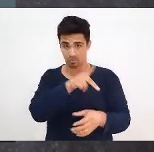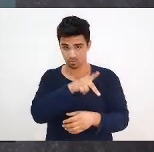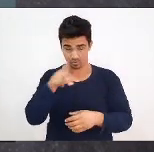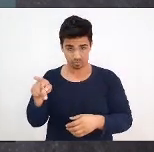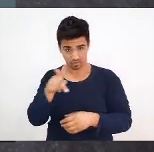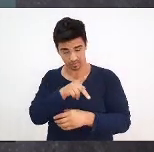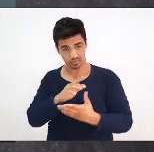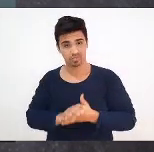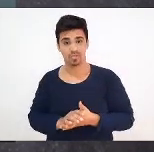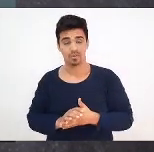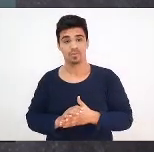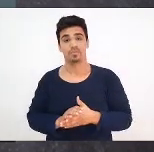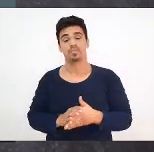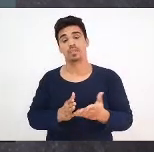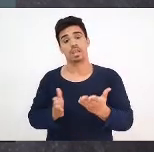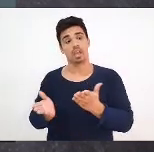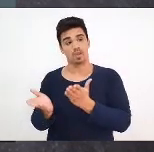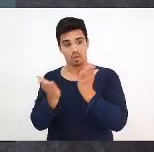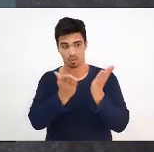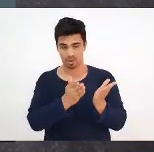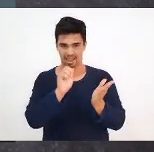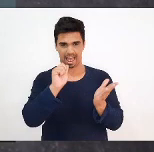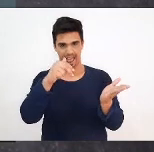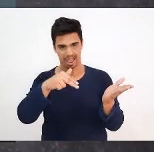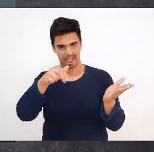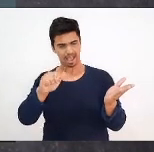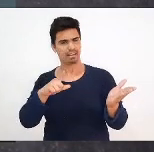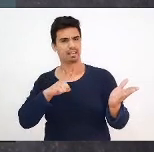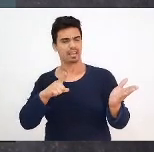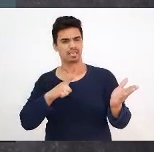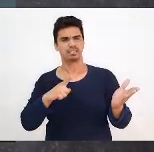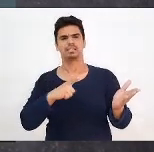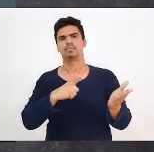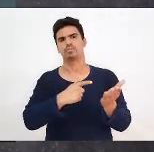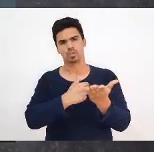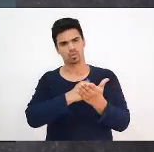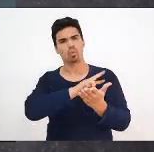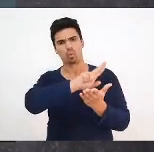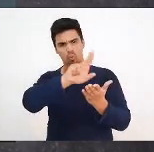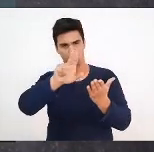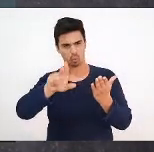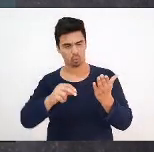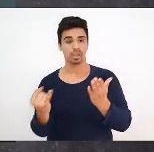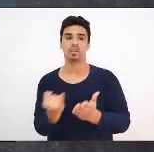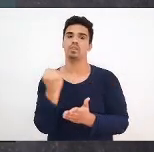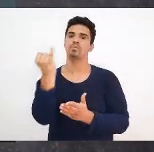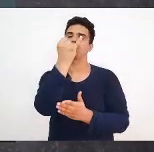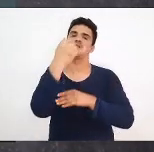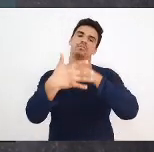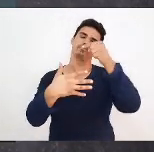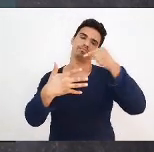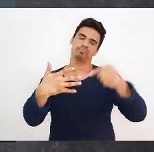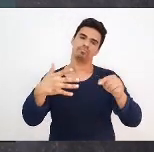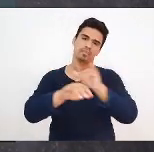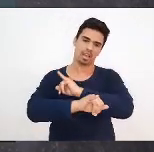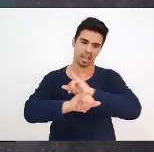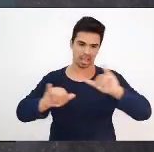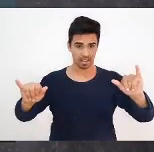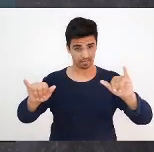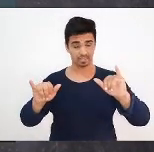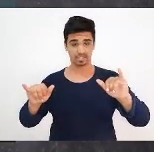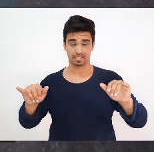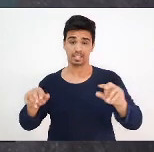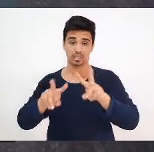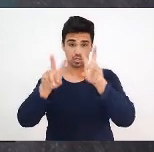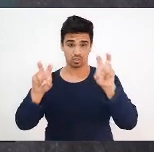porque acho que ela tem muitas coisas importantes para comunicar sobre aquilo que fizemos